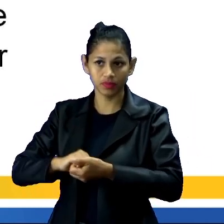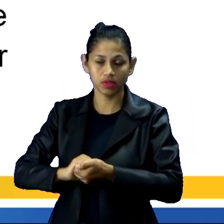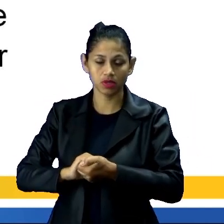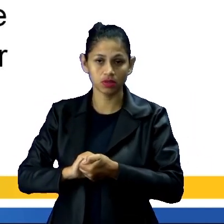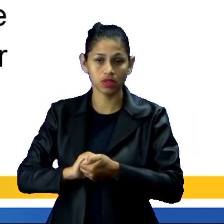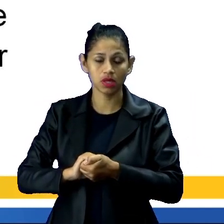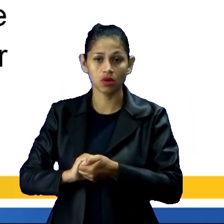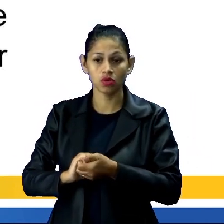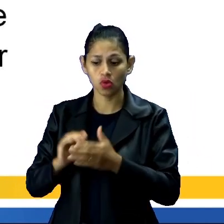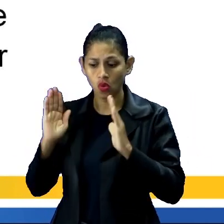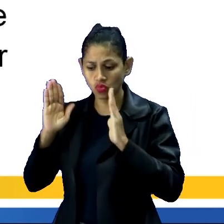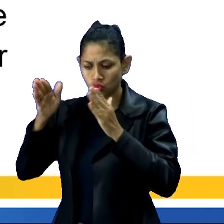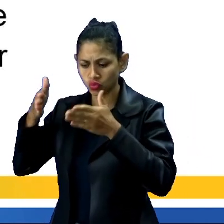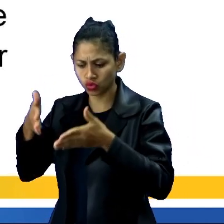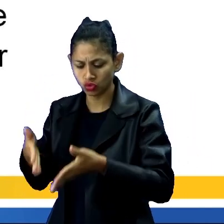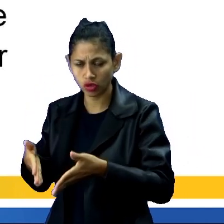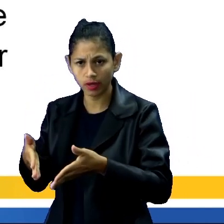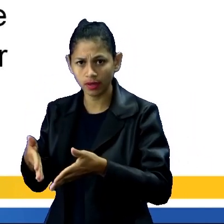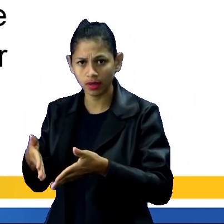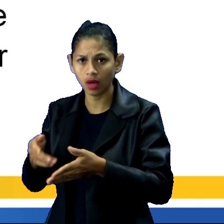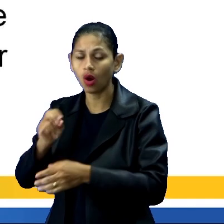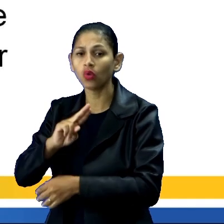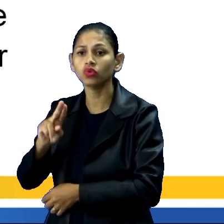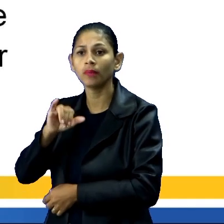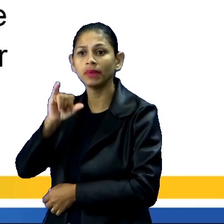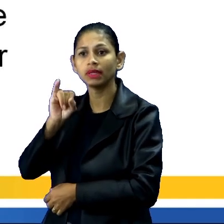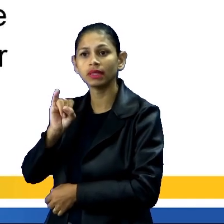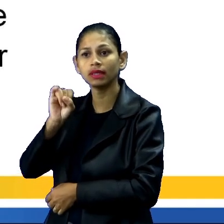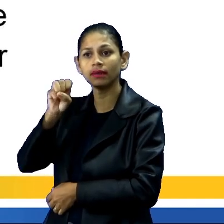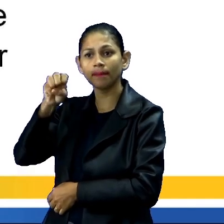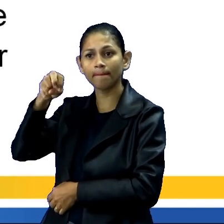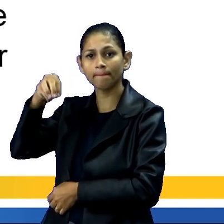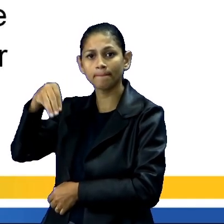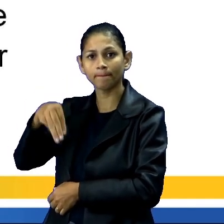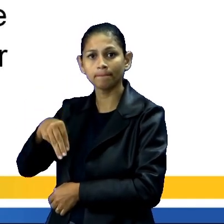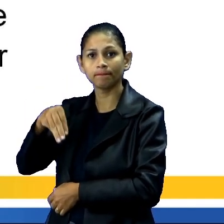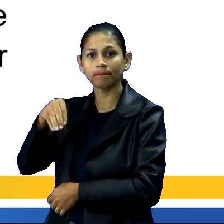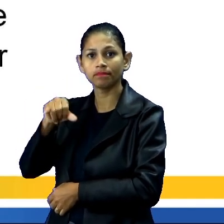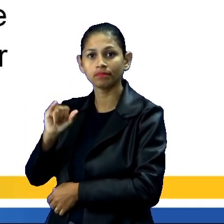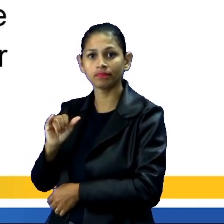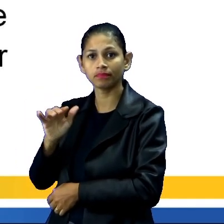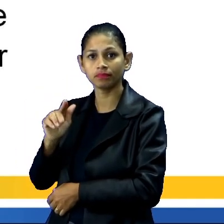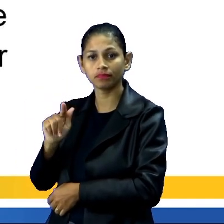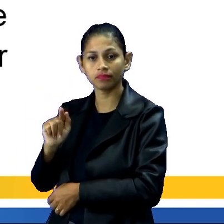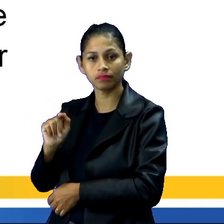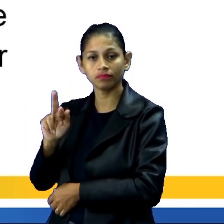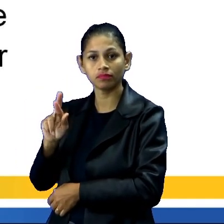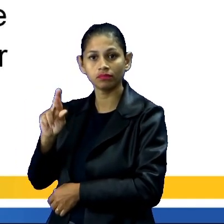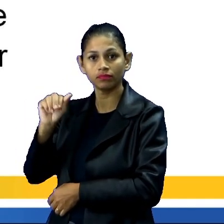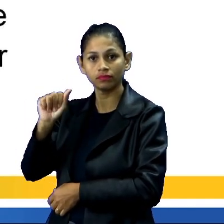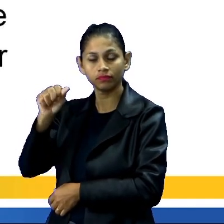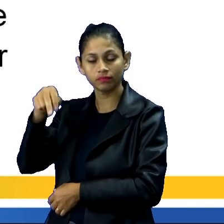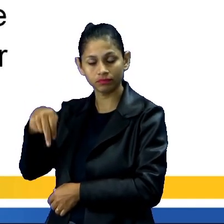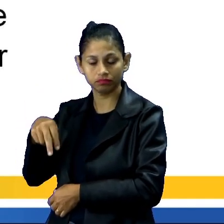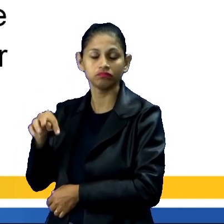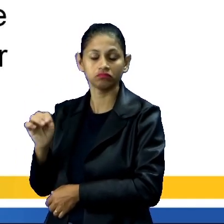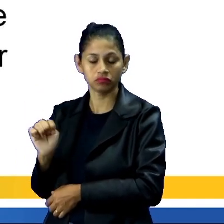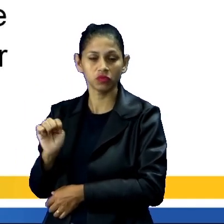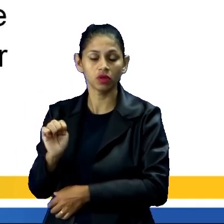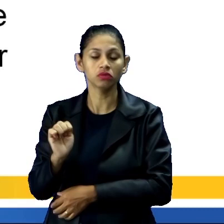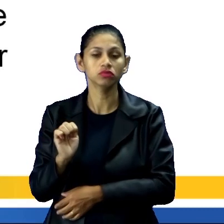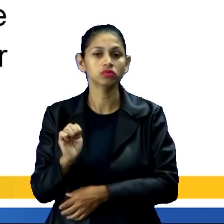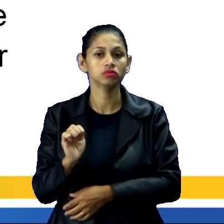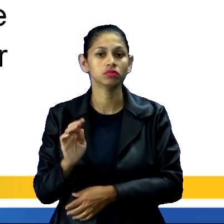importante você observar. Quando você sai do seu lugar de origem para outro estado, você é um emigrante,